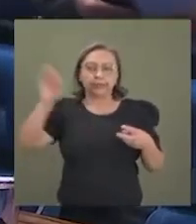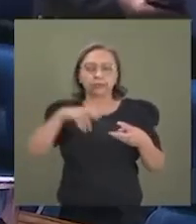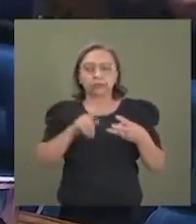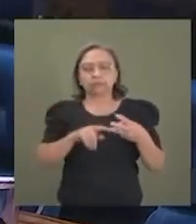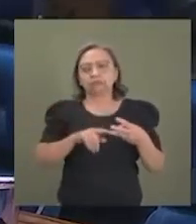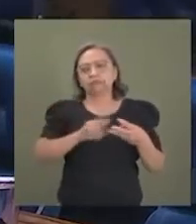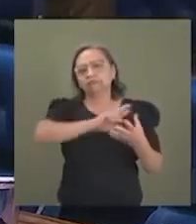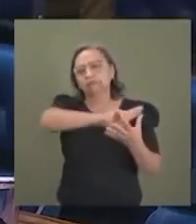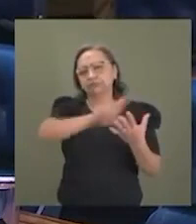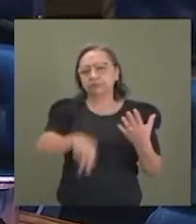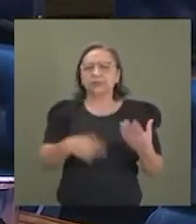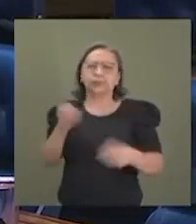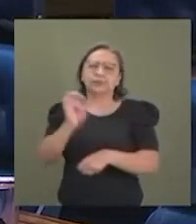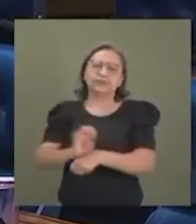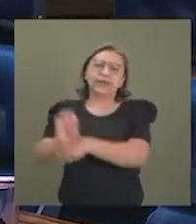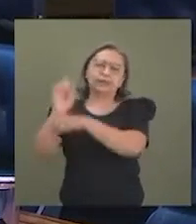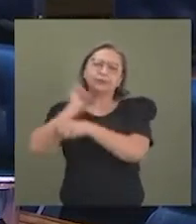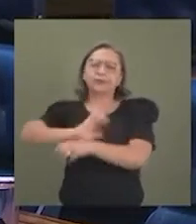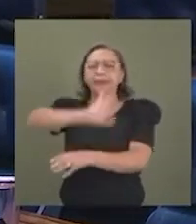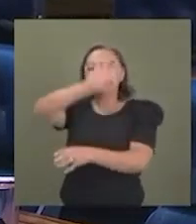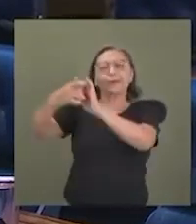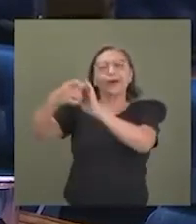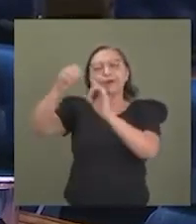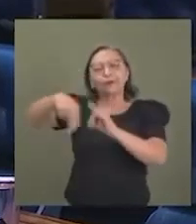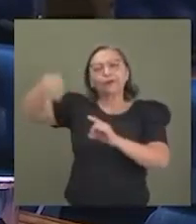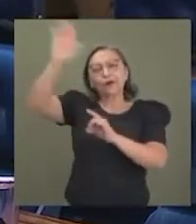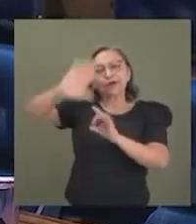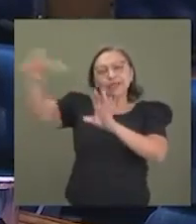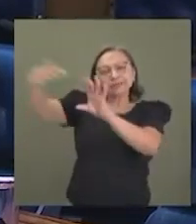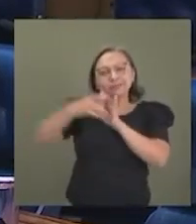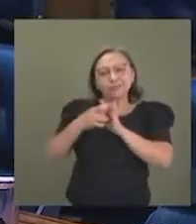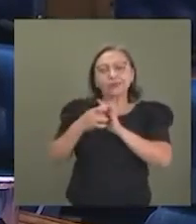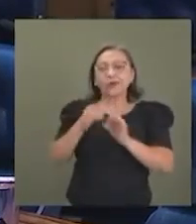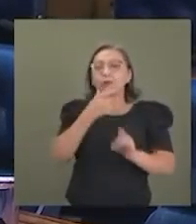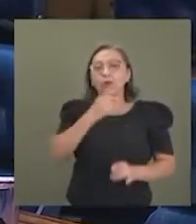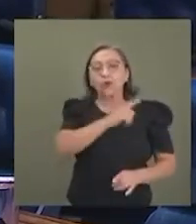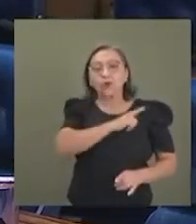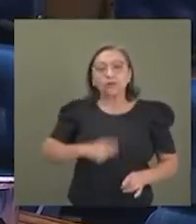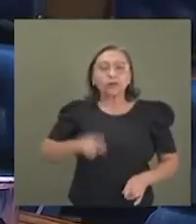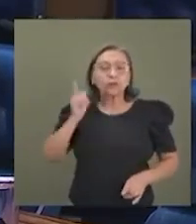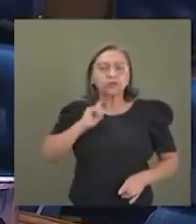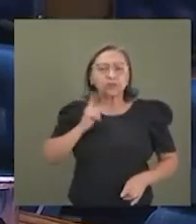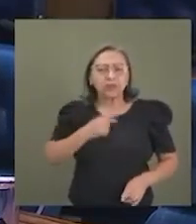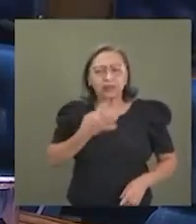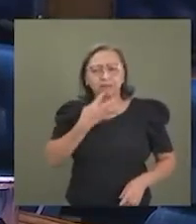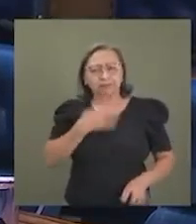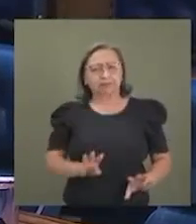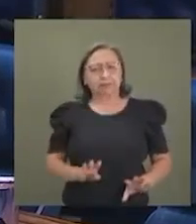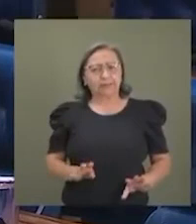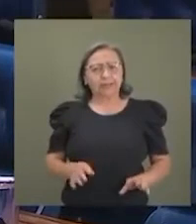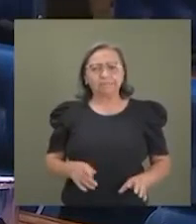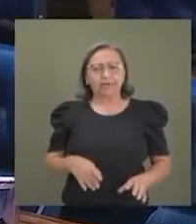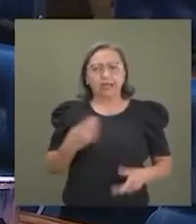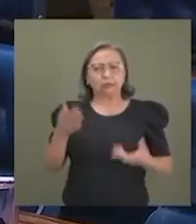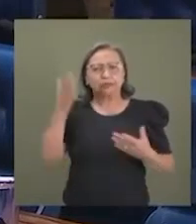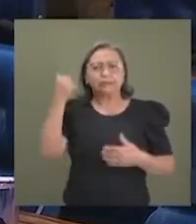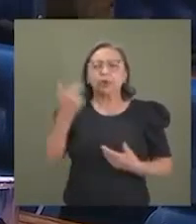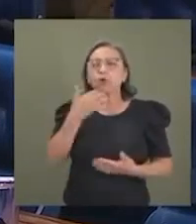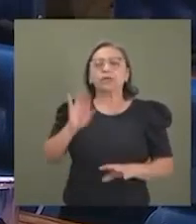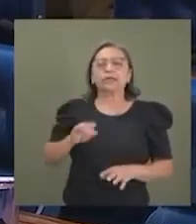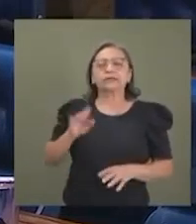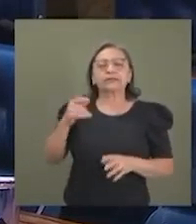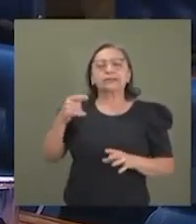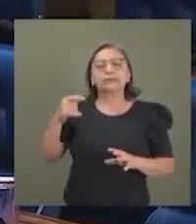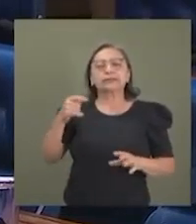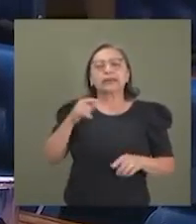o estado de Minas é integrado ao Nordeste. O governador de Minas desconhecer essa integração do estado de Minas, do